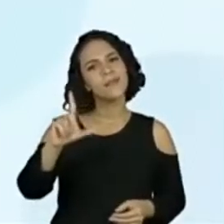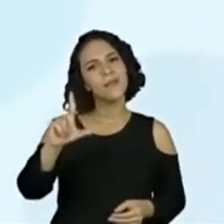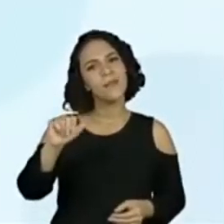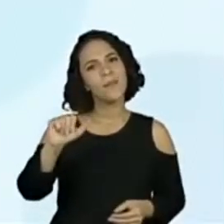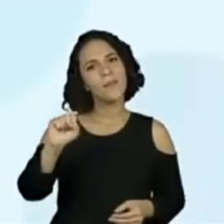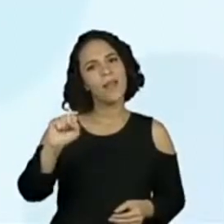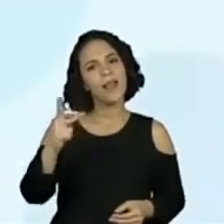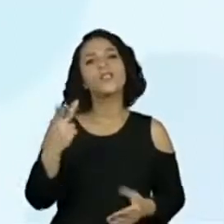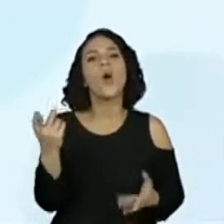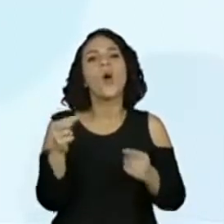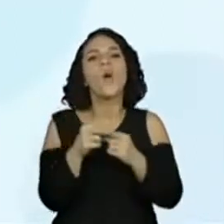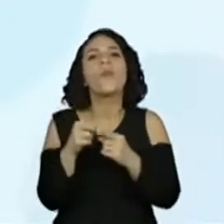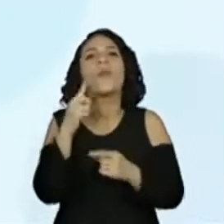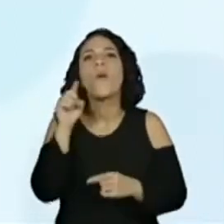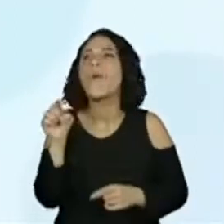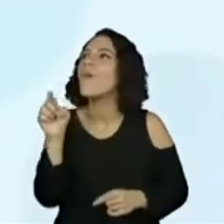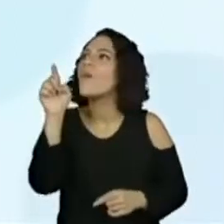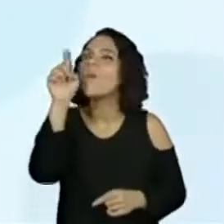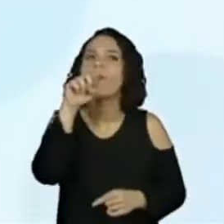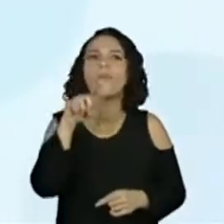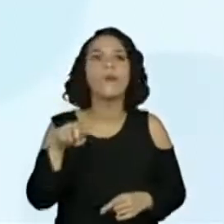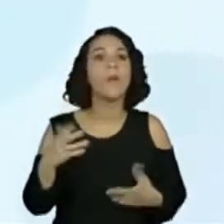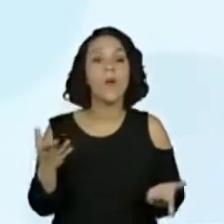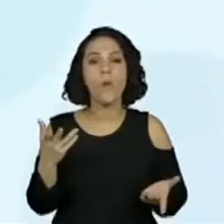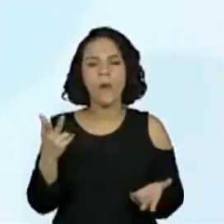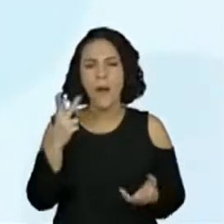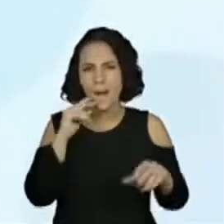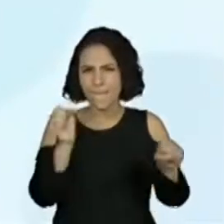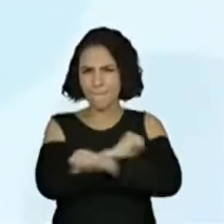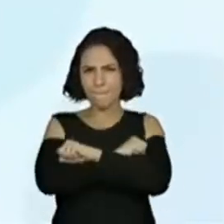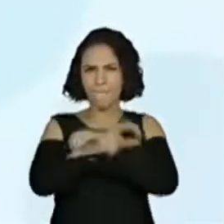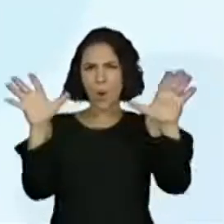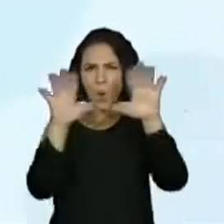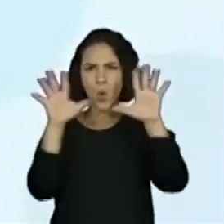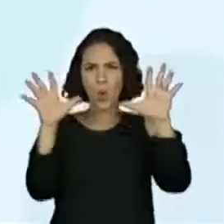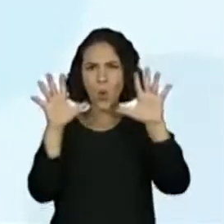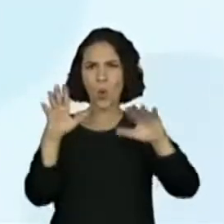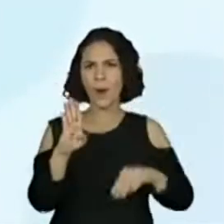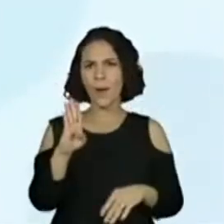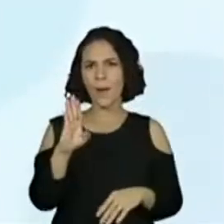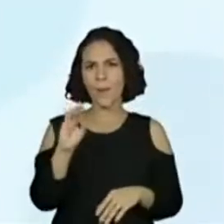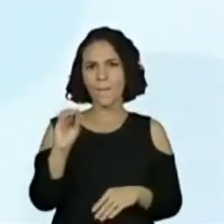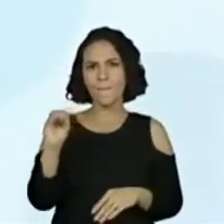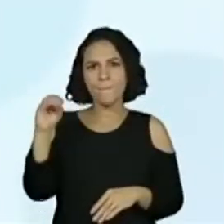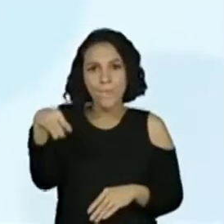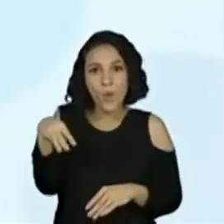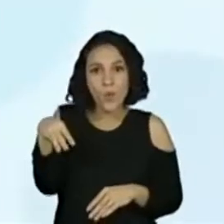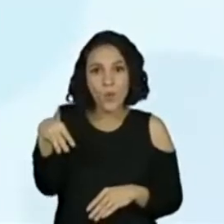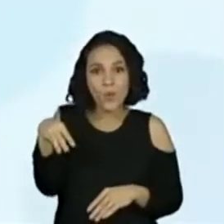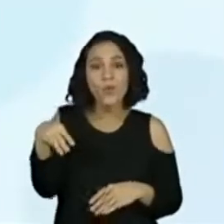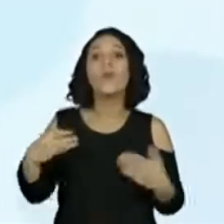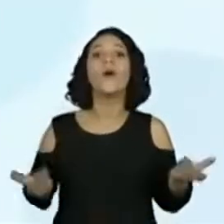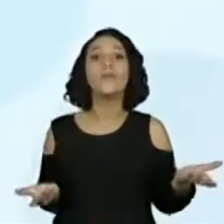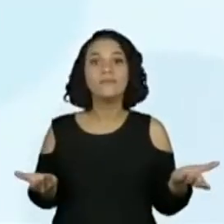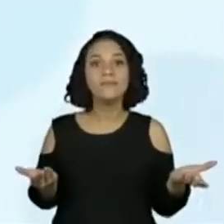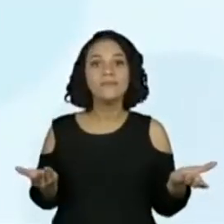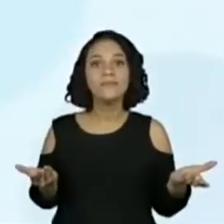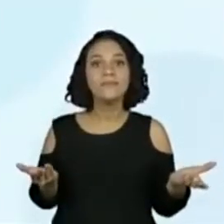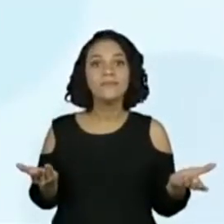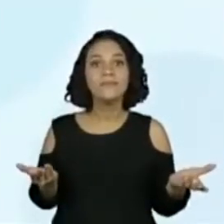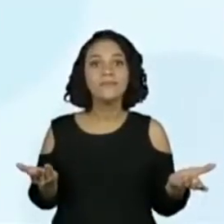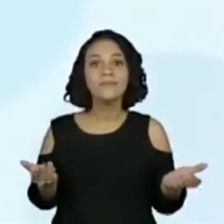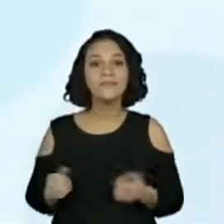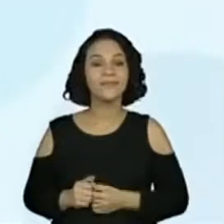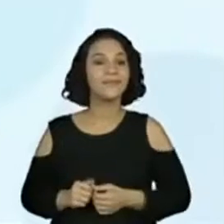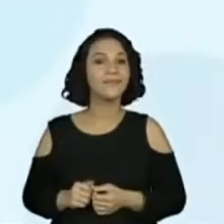em cima. Agora, bum! Ah, essa é fácil, professora. Eles já todos colocaram